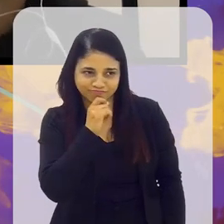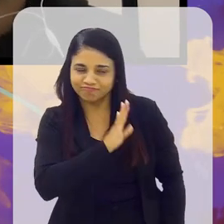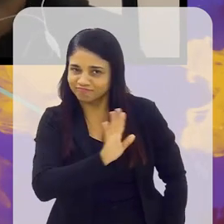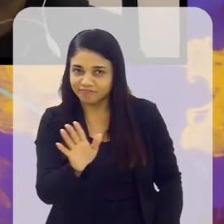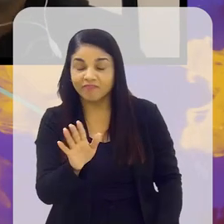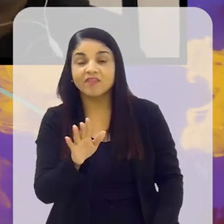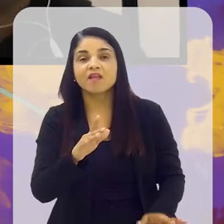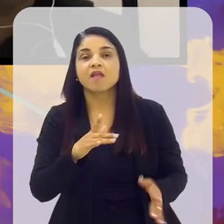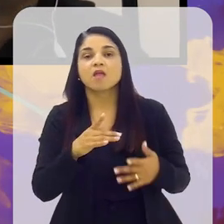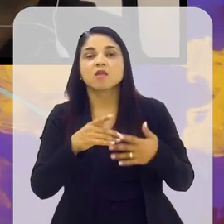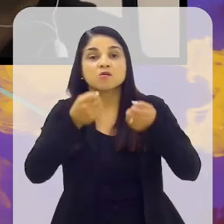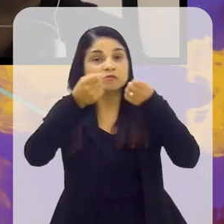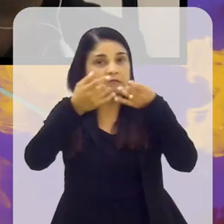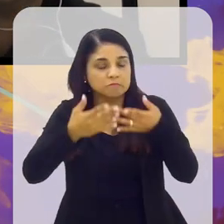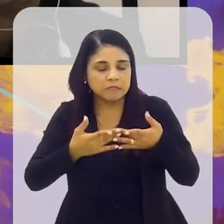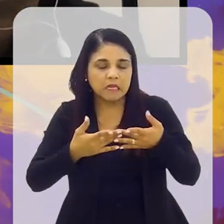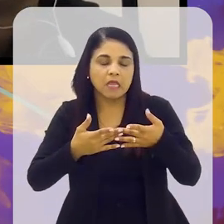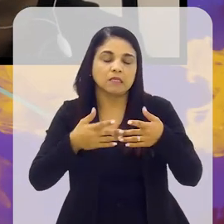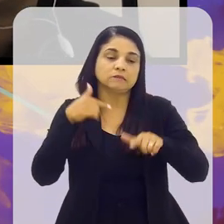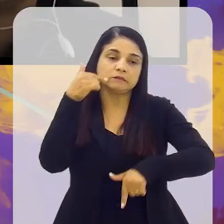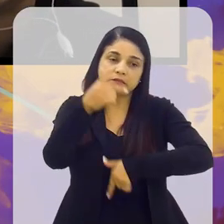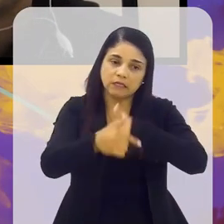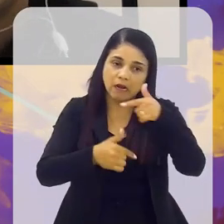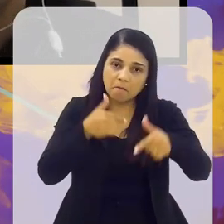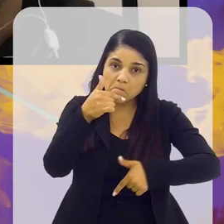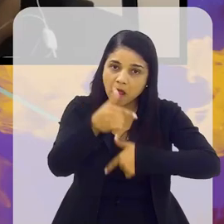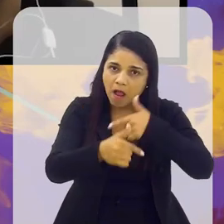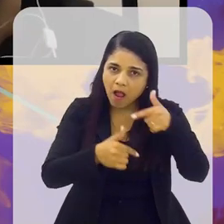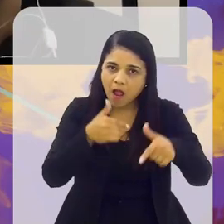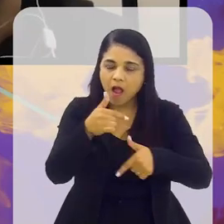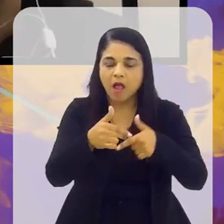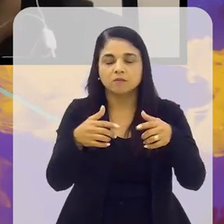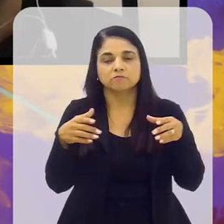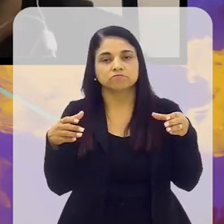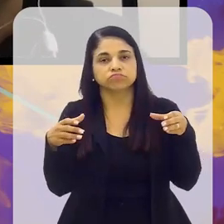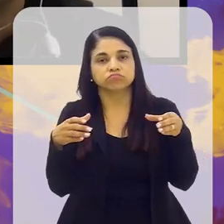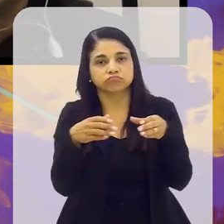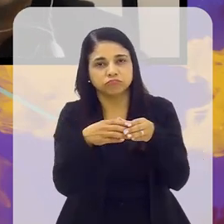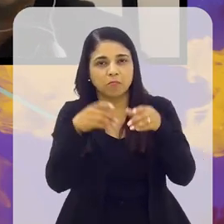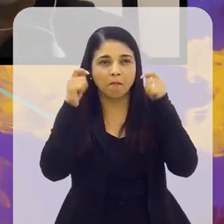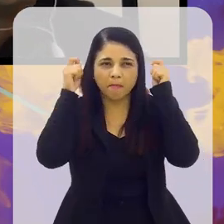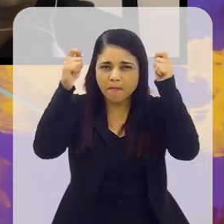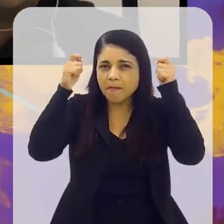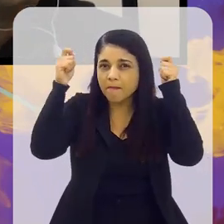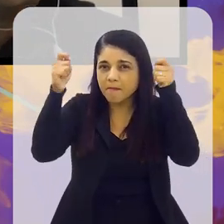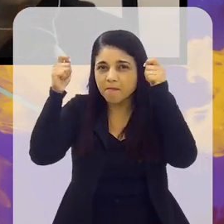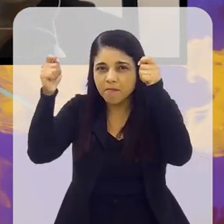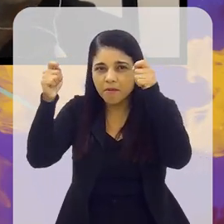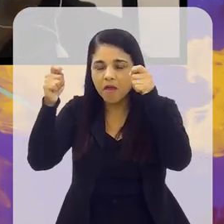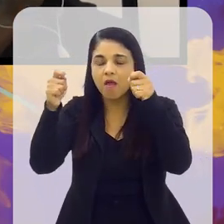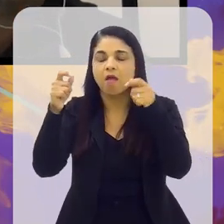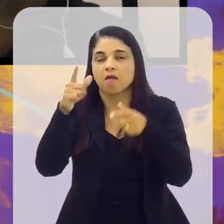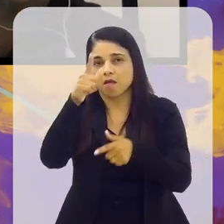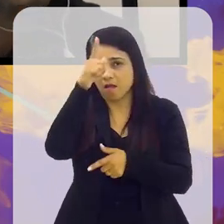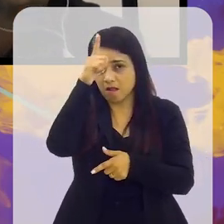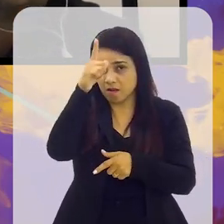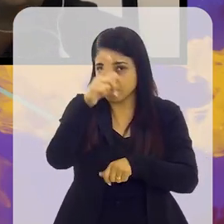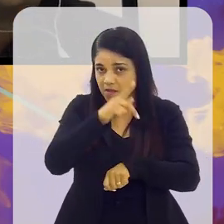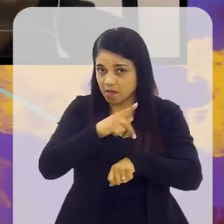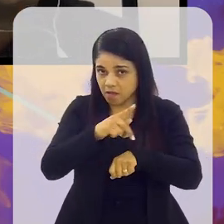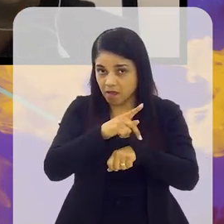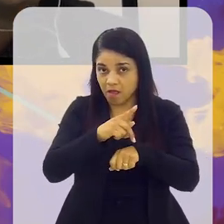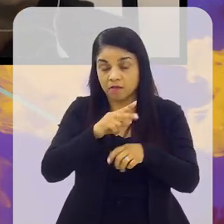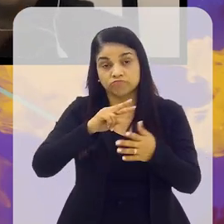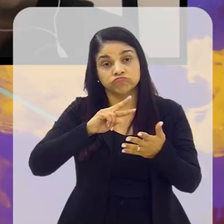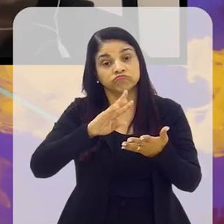que eu antecipei, né? Não quer dizer, esses trabalhos com as torcidas alemãs, não significa que